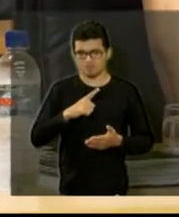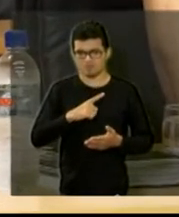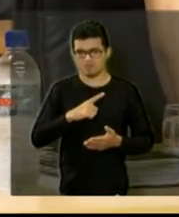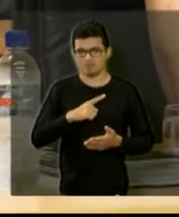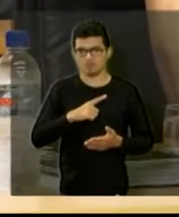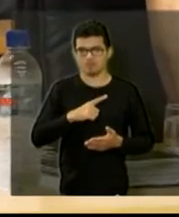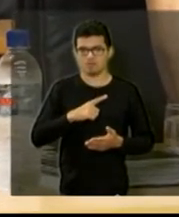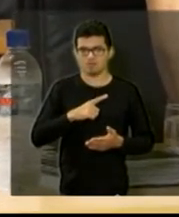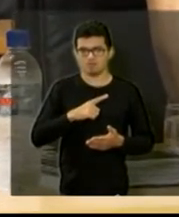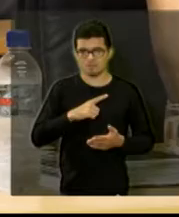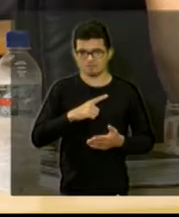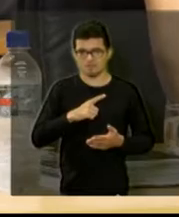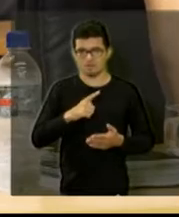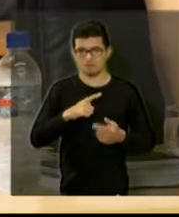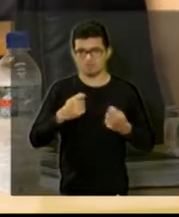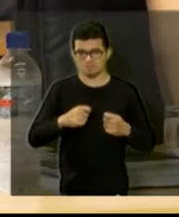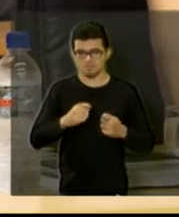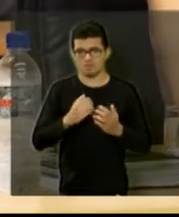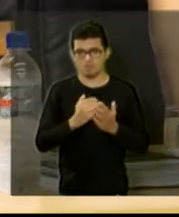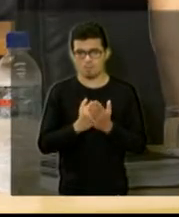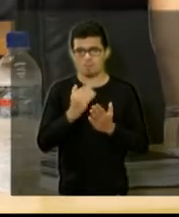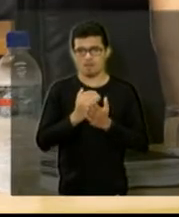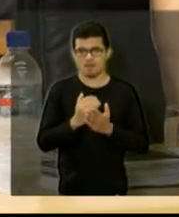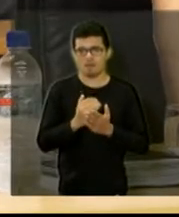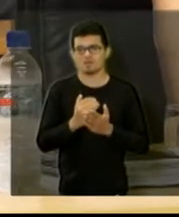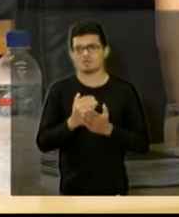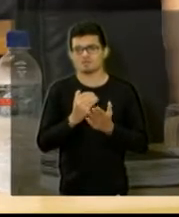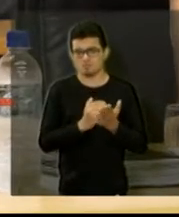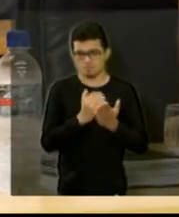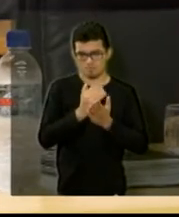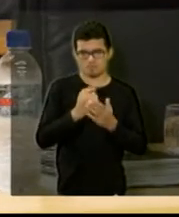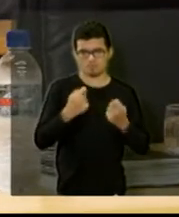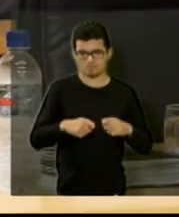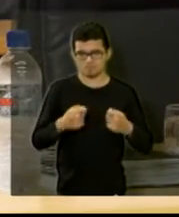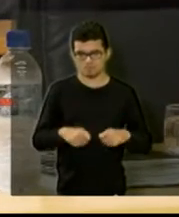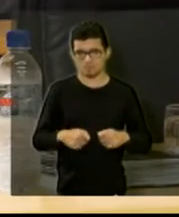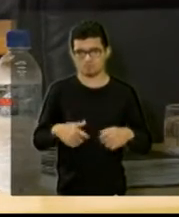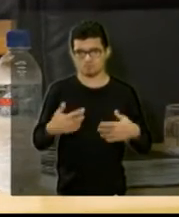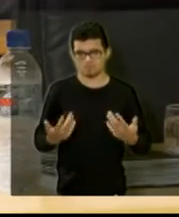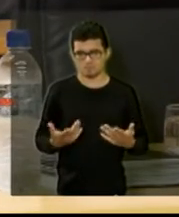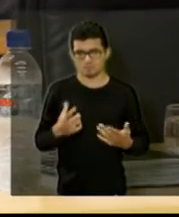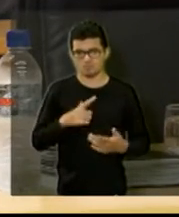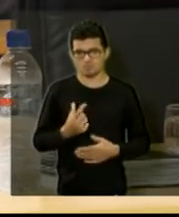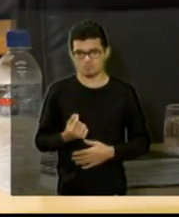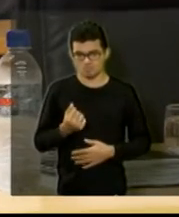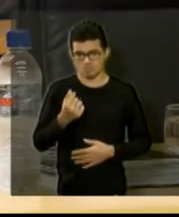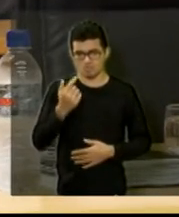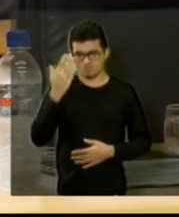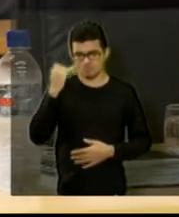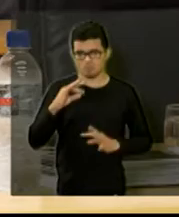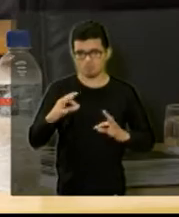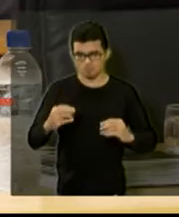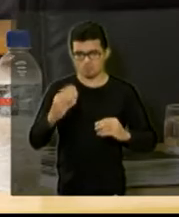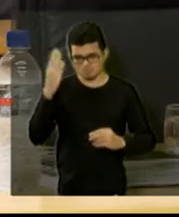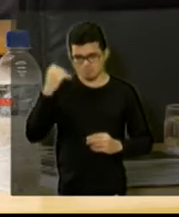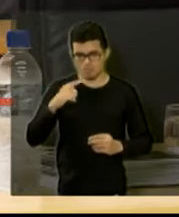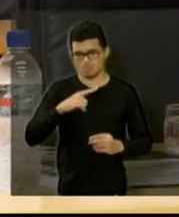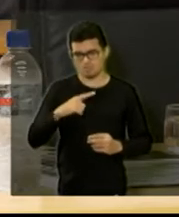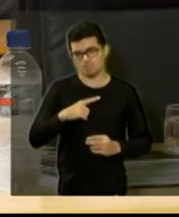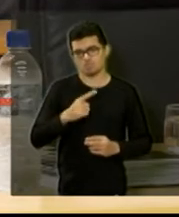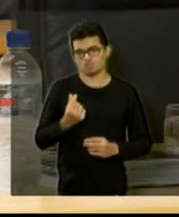gostaria de ter X a mais, Y a mais, enfim. E o dinheiro, todo mundo sabe também, que encolheu.